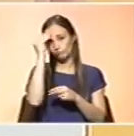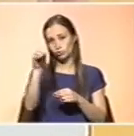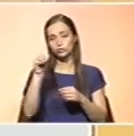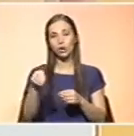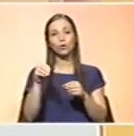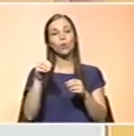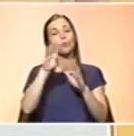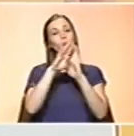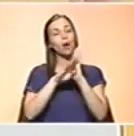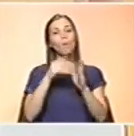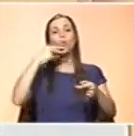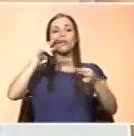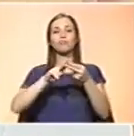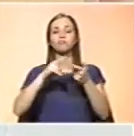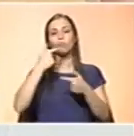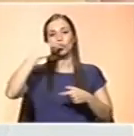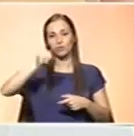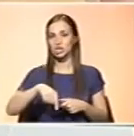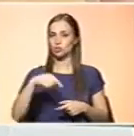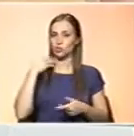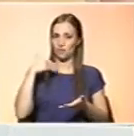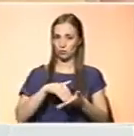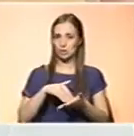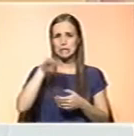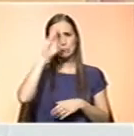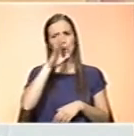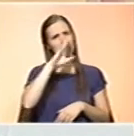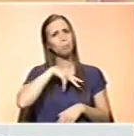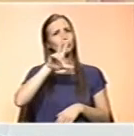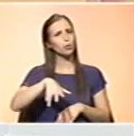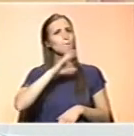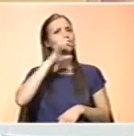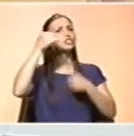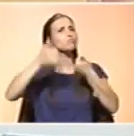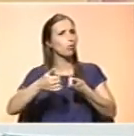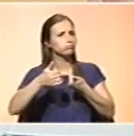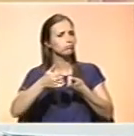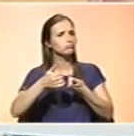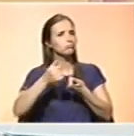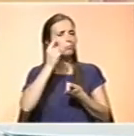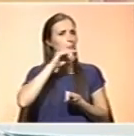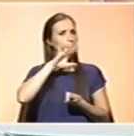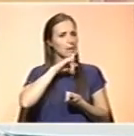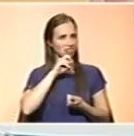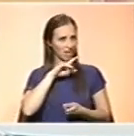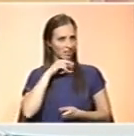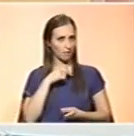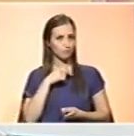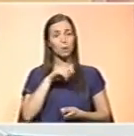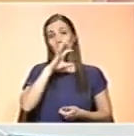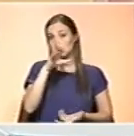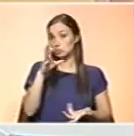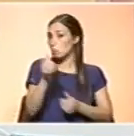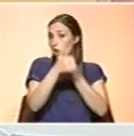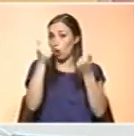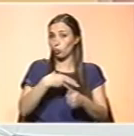Civil vai voltar na segunda-feira para saber se Portugal é um bom país para sermos pais. O país é considerado um dos melhores do